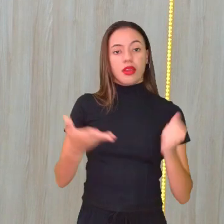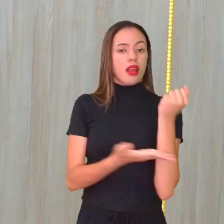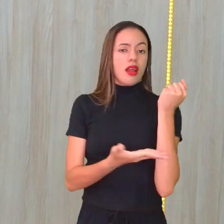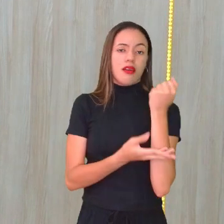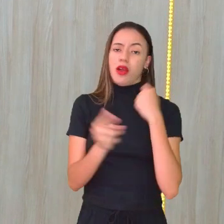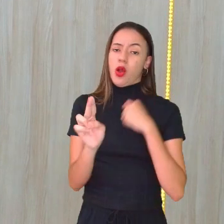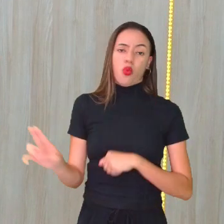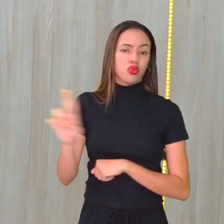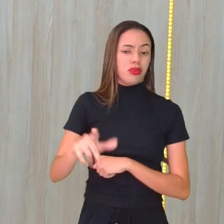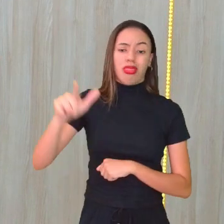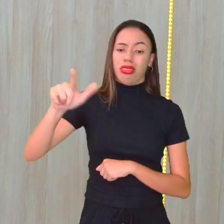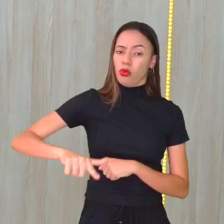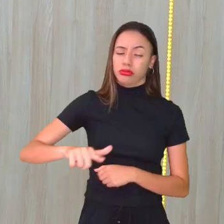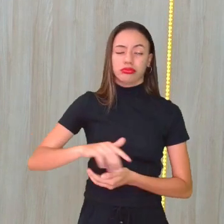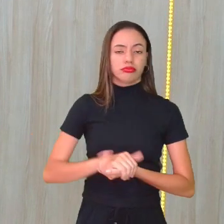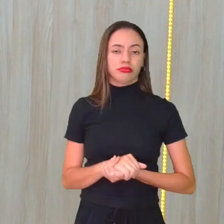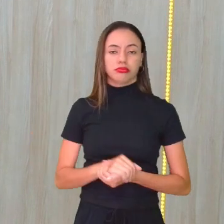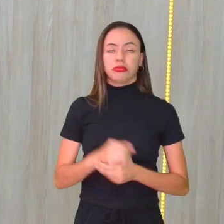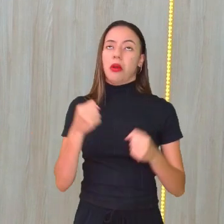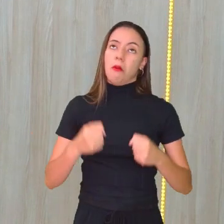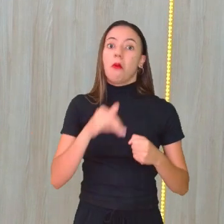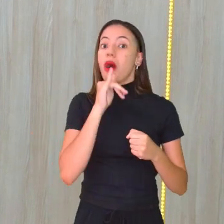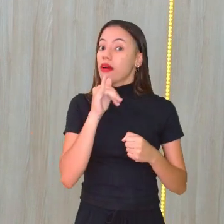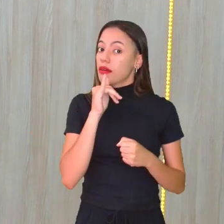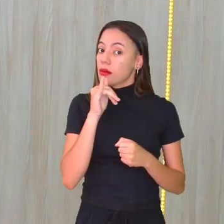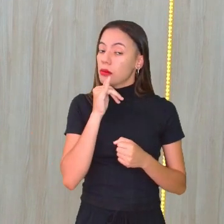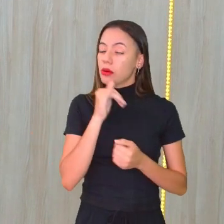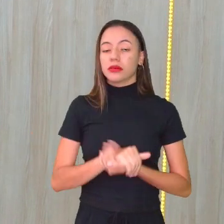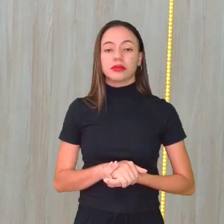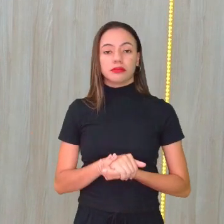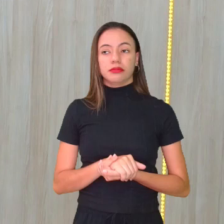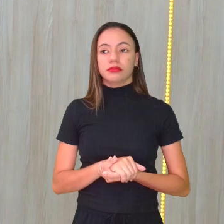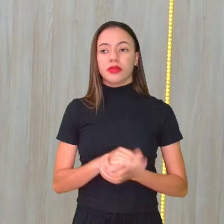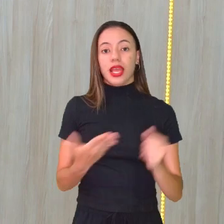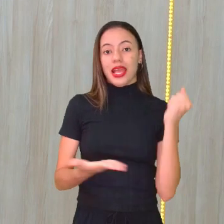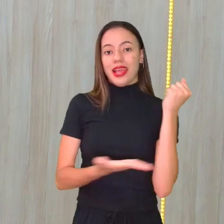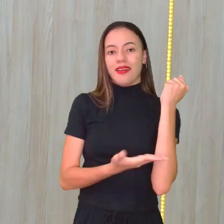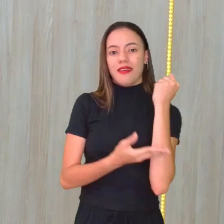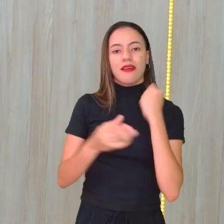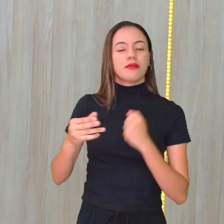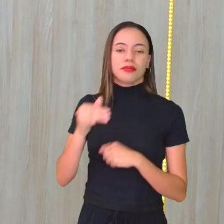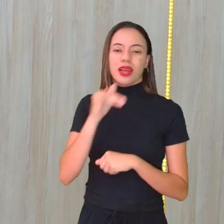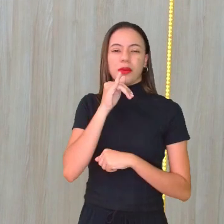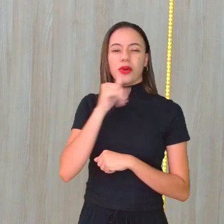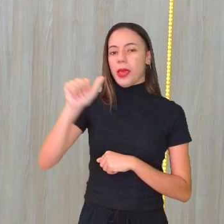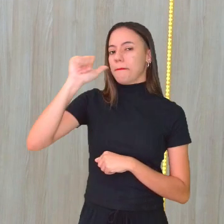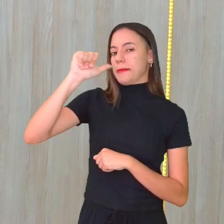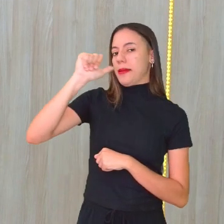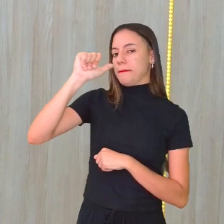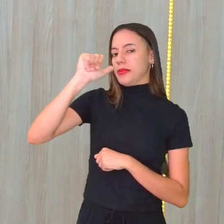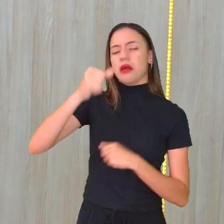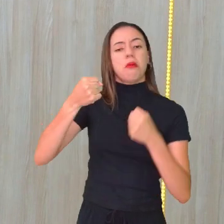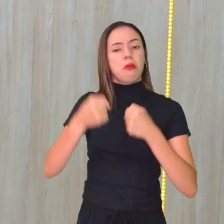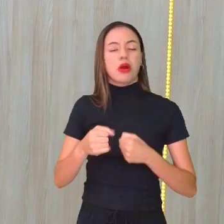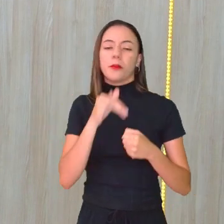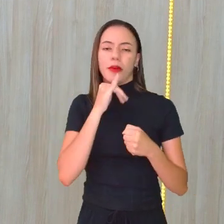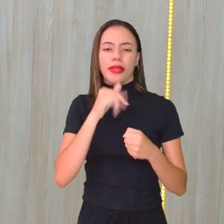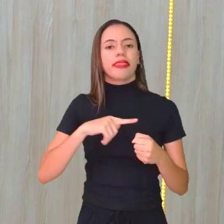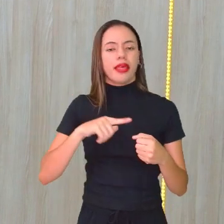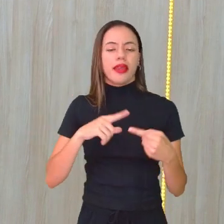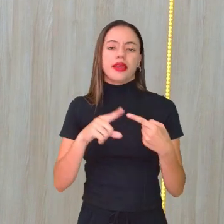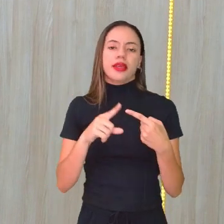utilizada novamente. A gente pode colocar como exemplo os vasilhames retornáveis de bebidas. Que a gente pode, por exemplo, tem